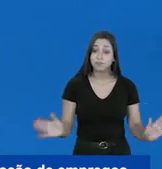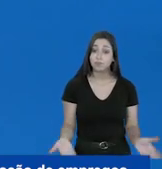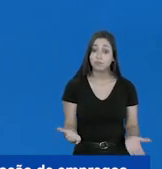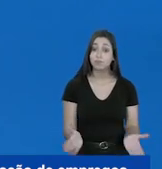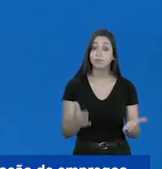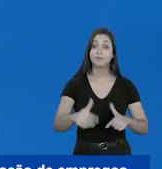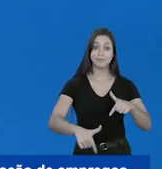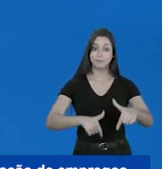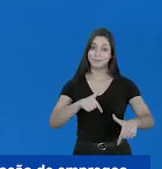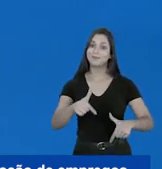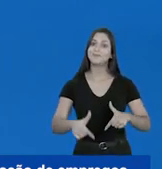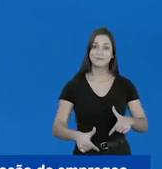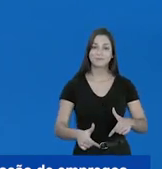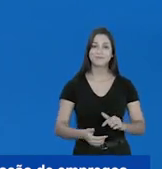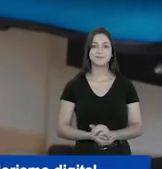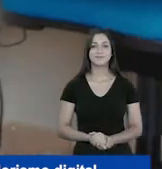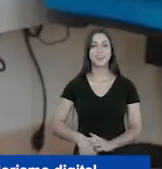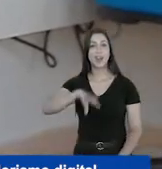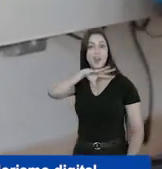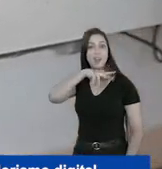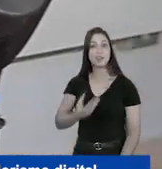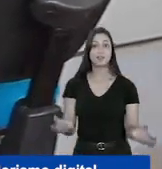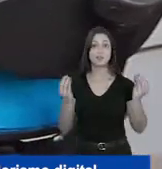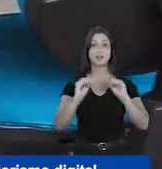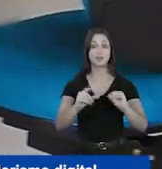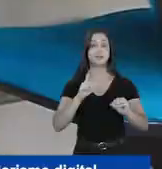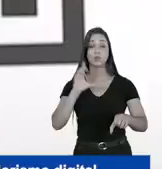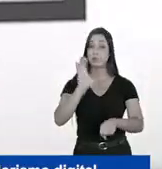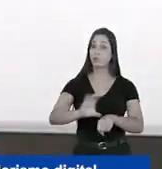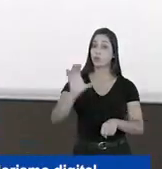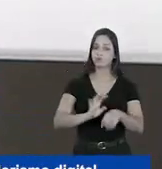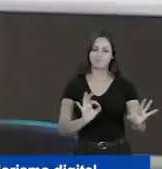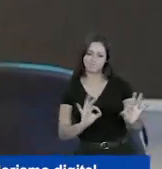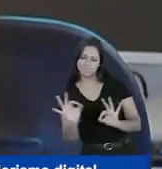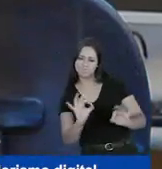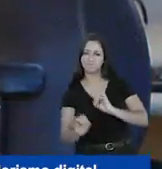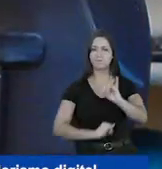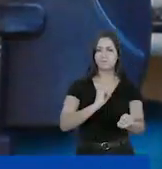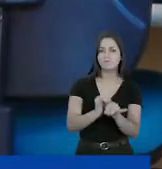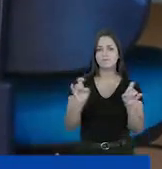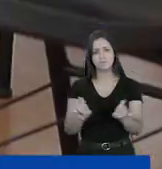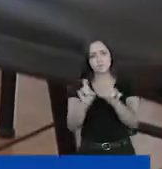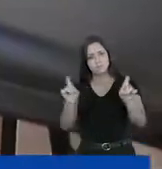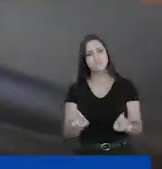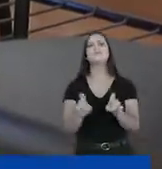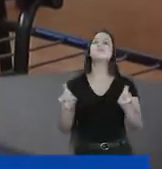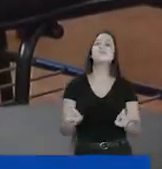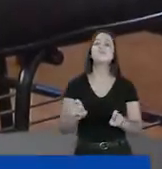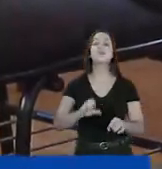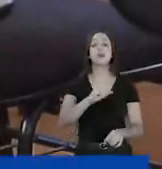estimular a geração de empregos. Odelmo vai implantar cursos de programação e empreendedorismo digital nos centros